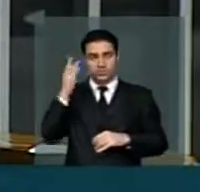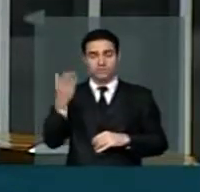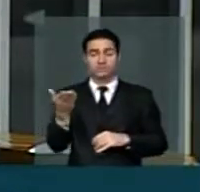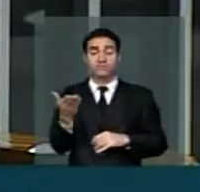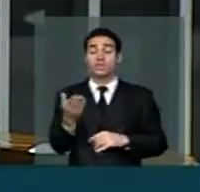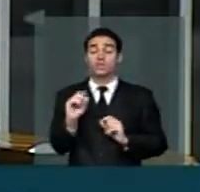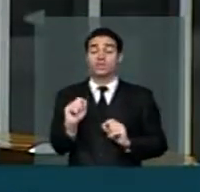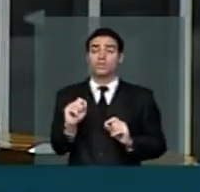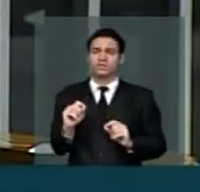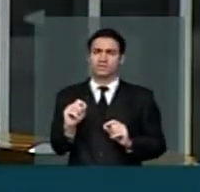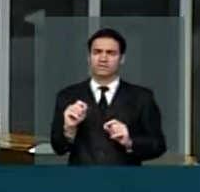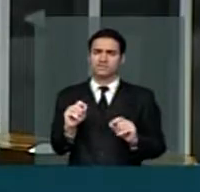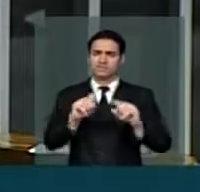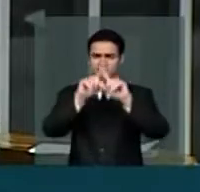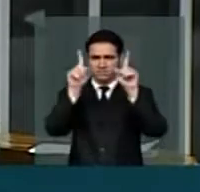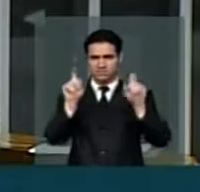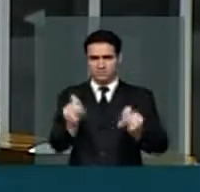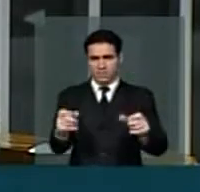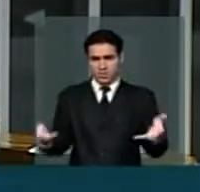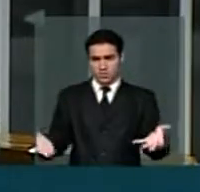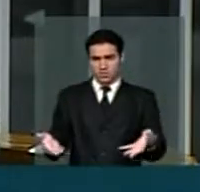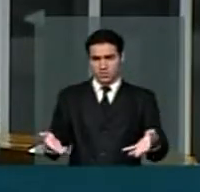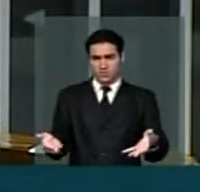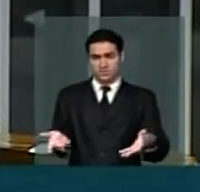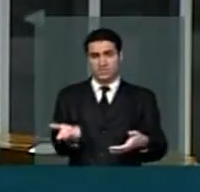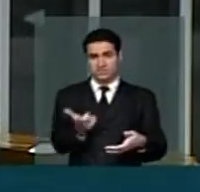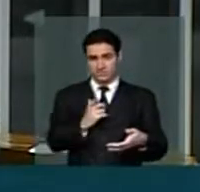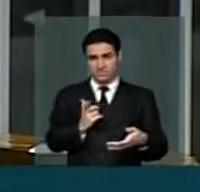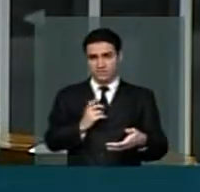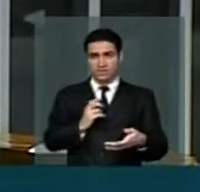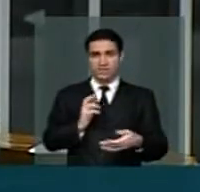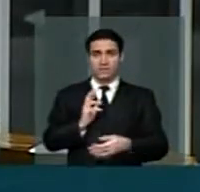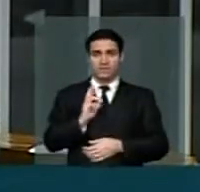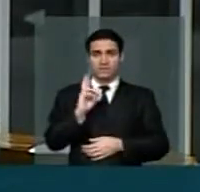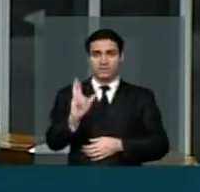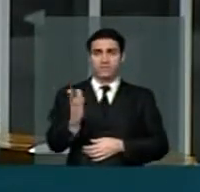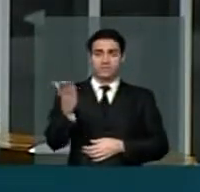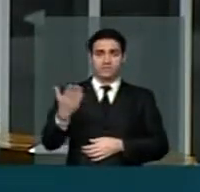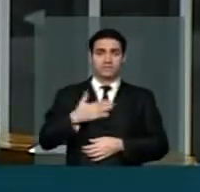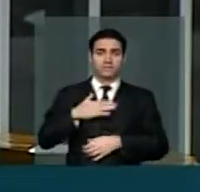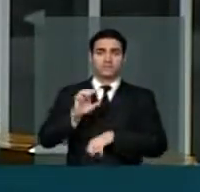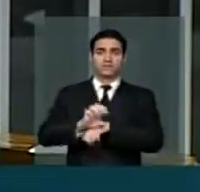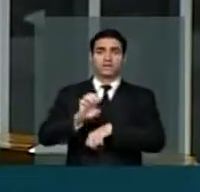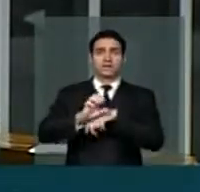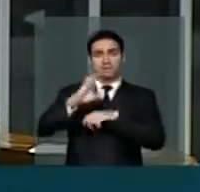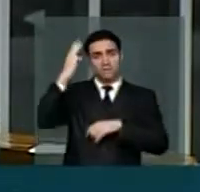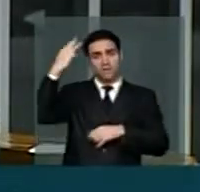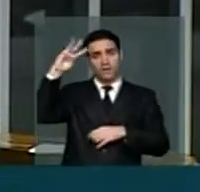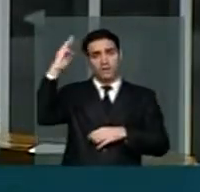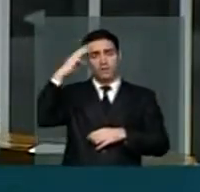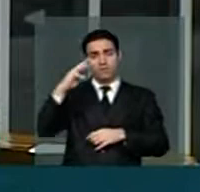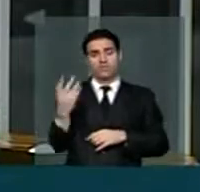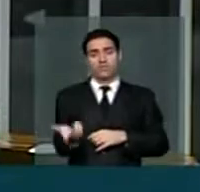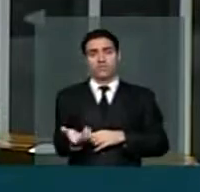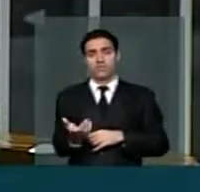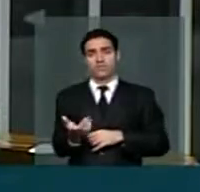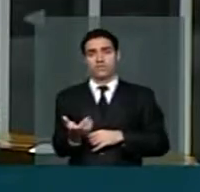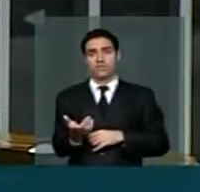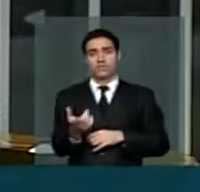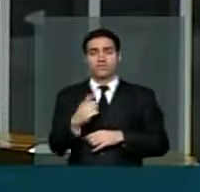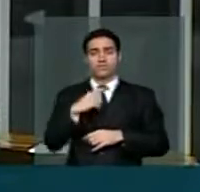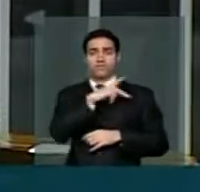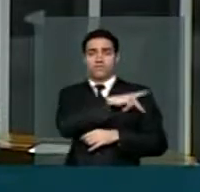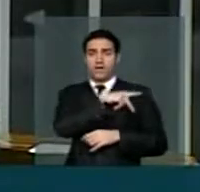será que nós temos, nesse dia de hoje aqui, a representação do meu querido Estado? Será que nós temos aqui o do